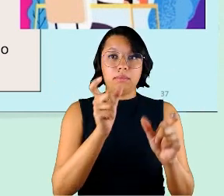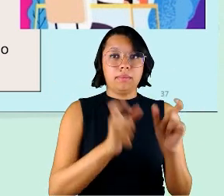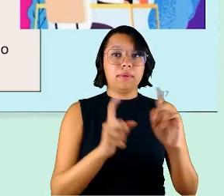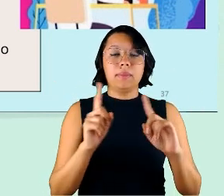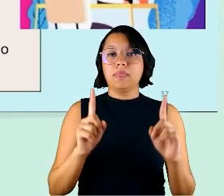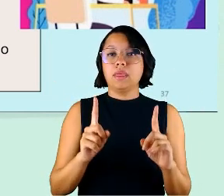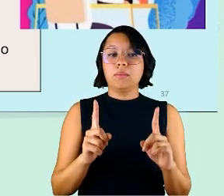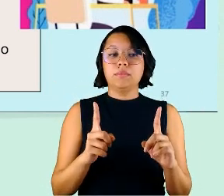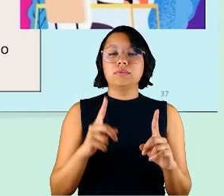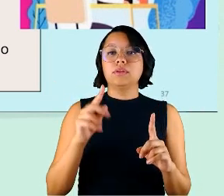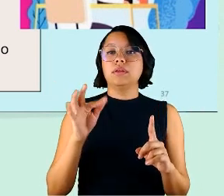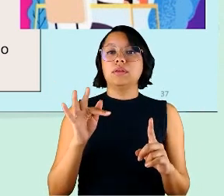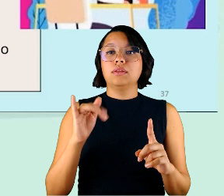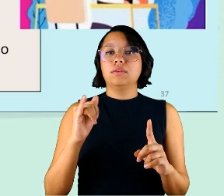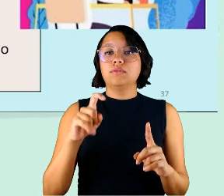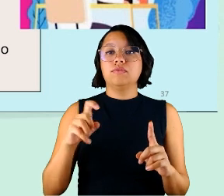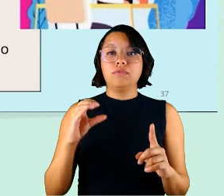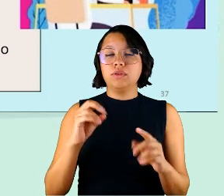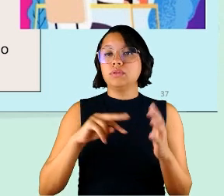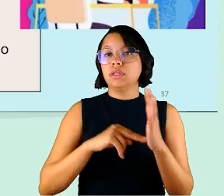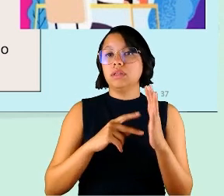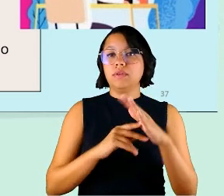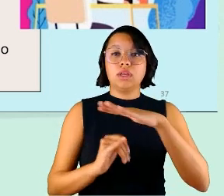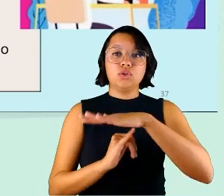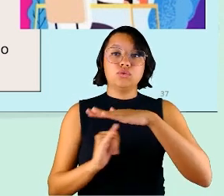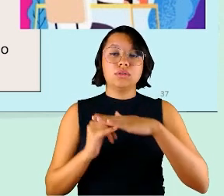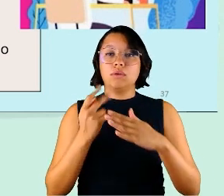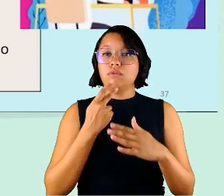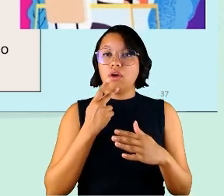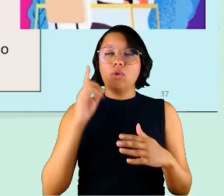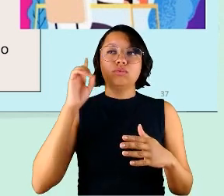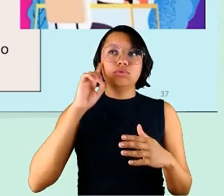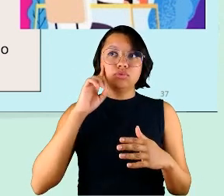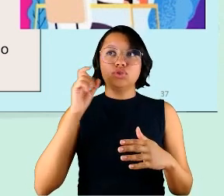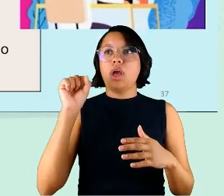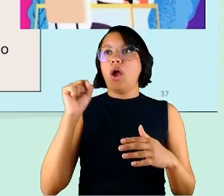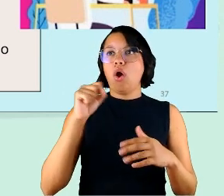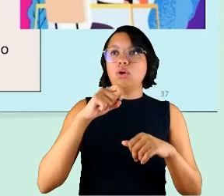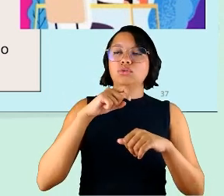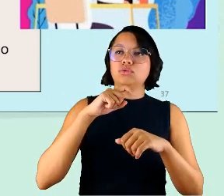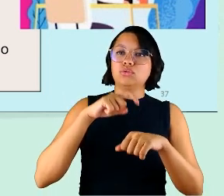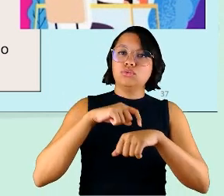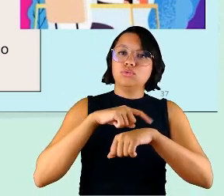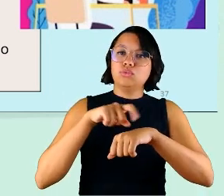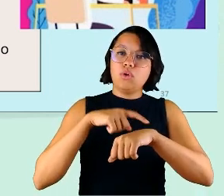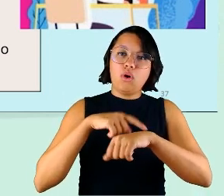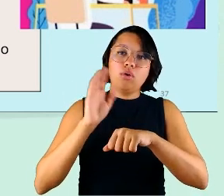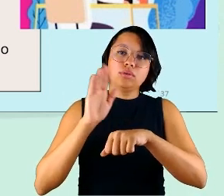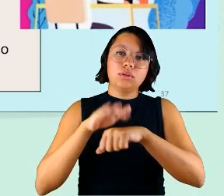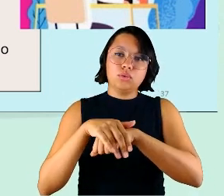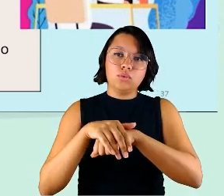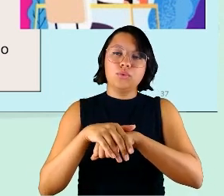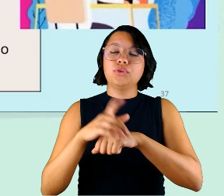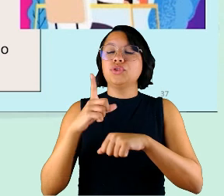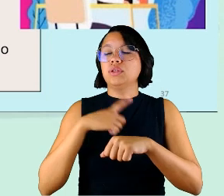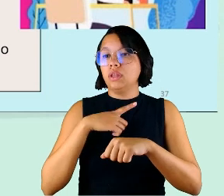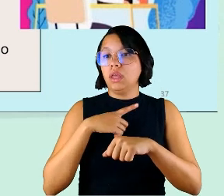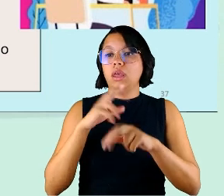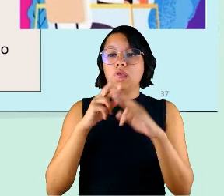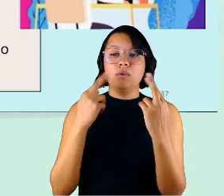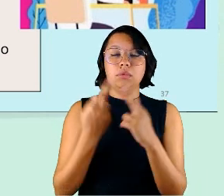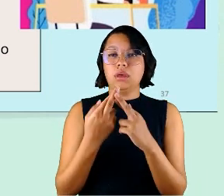então por exemplo todos os dias às oito horas tem uma reunião síncrona que pode ser ou presencial ou